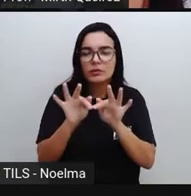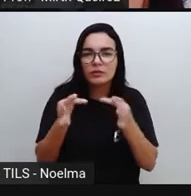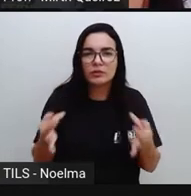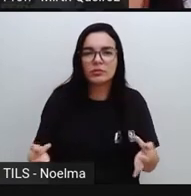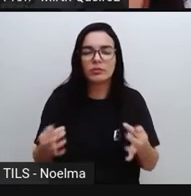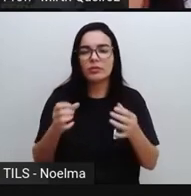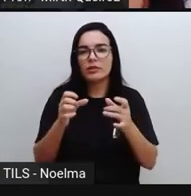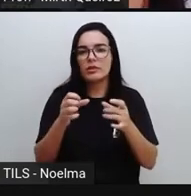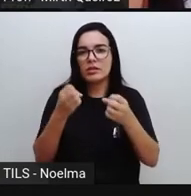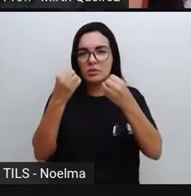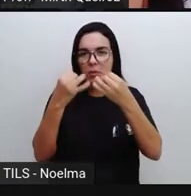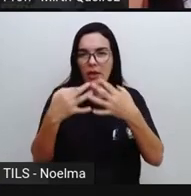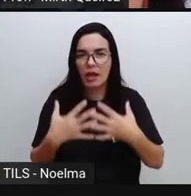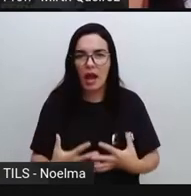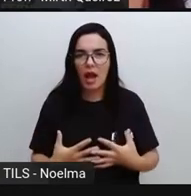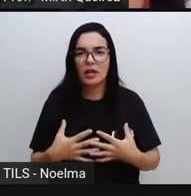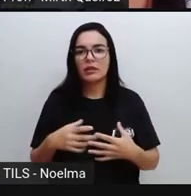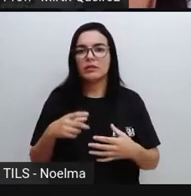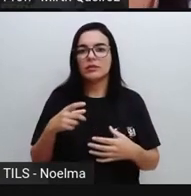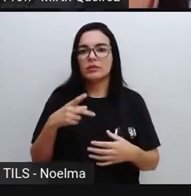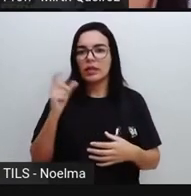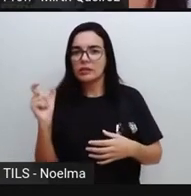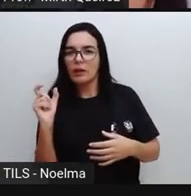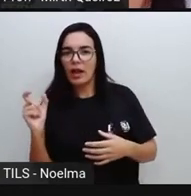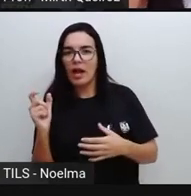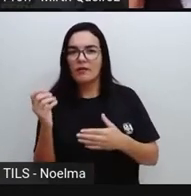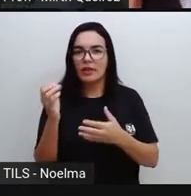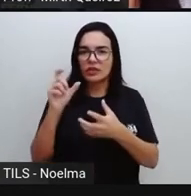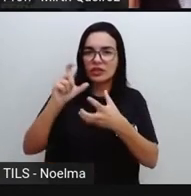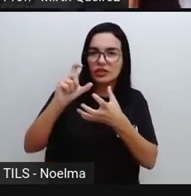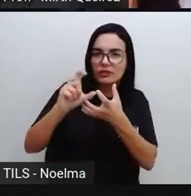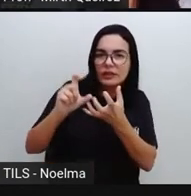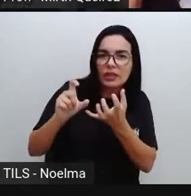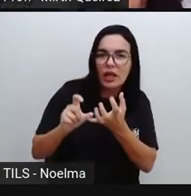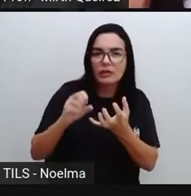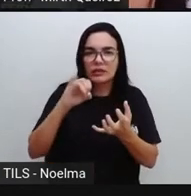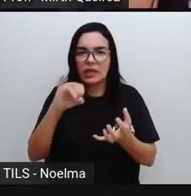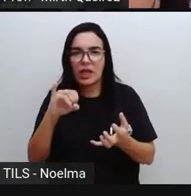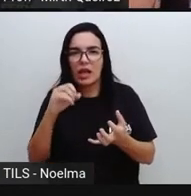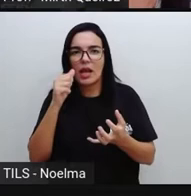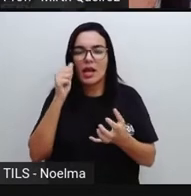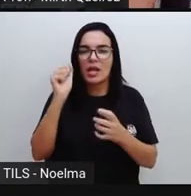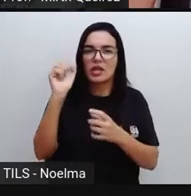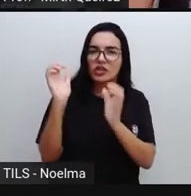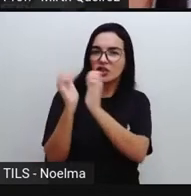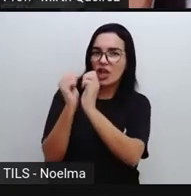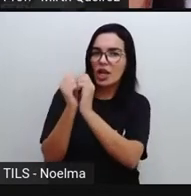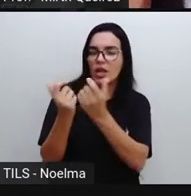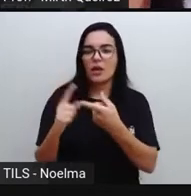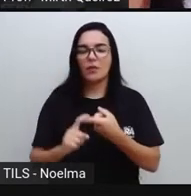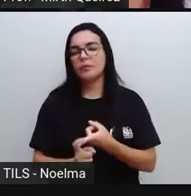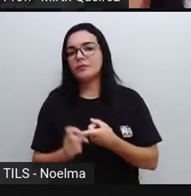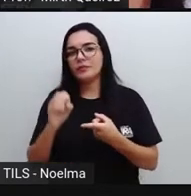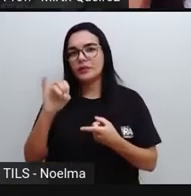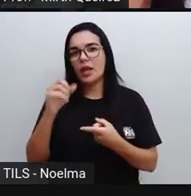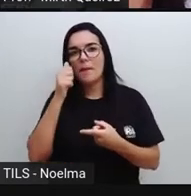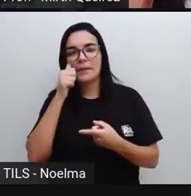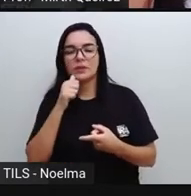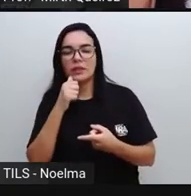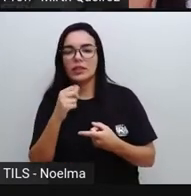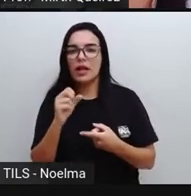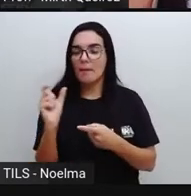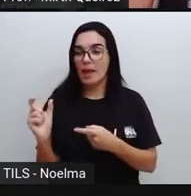silábica ou o gênero. Ou seja, se ela é masculina, se é feminina, então não deixe de ler,